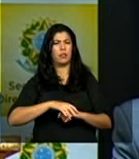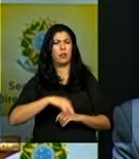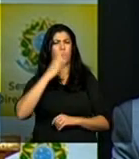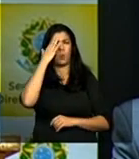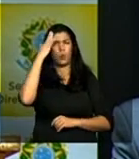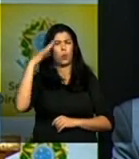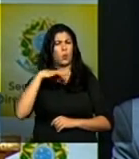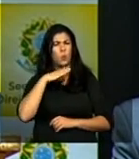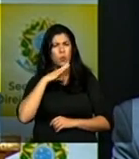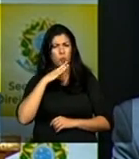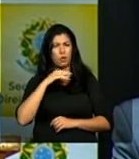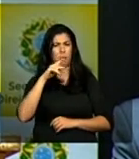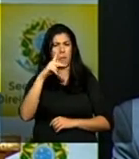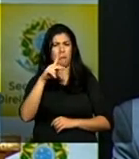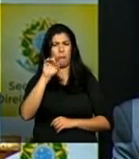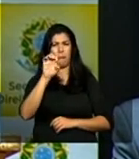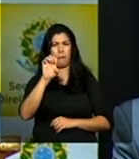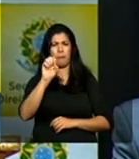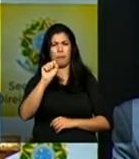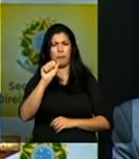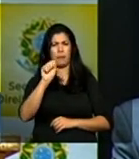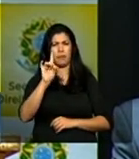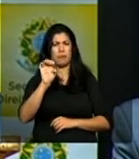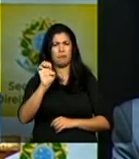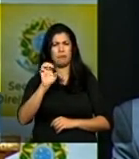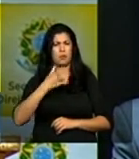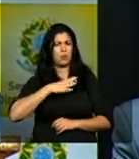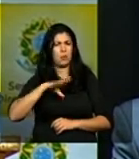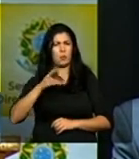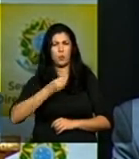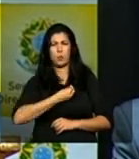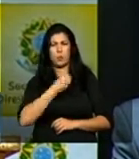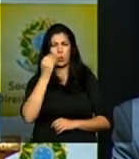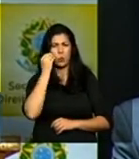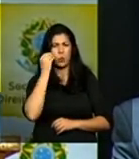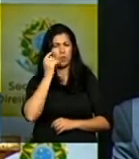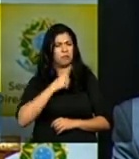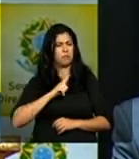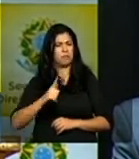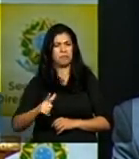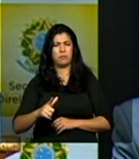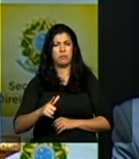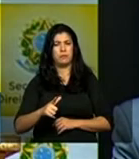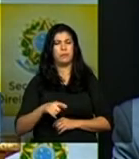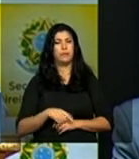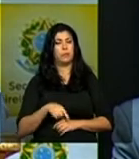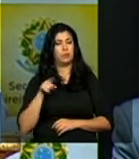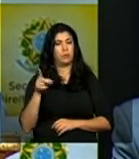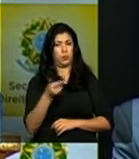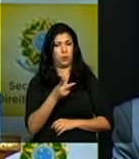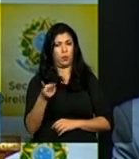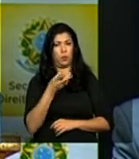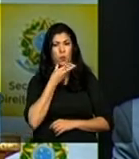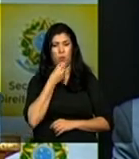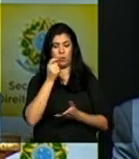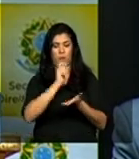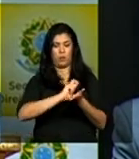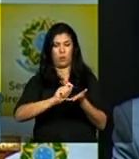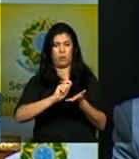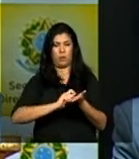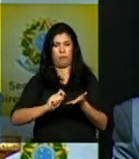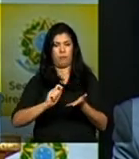não queremos mais vivenciar e o Maurício Tapajós e o Paulo César Pinheiro nesta música